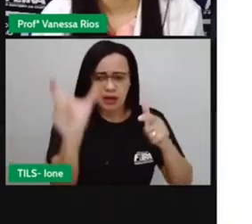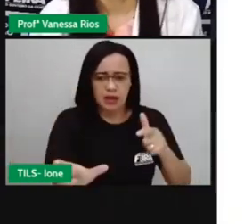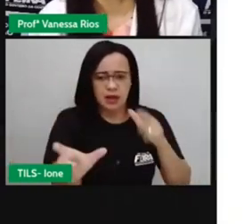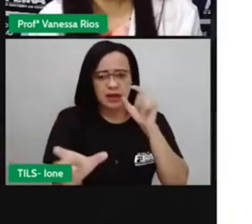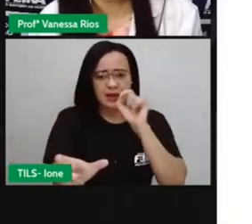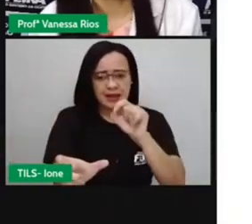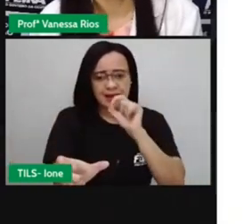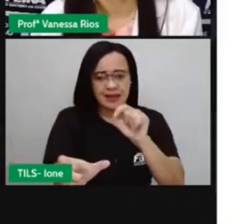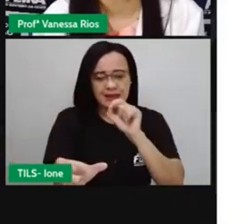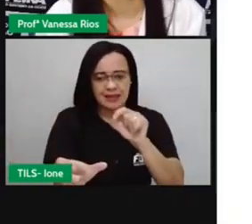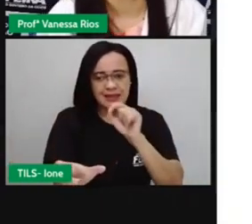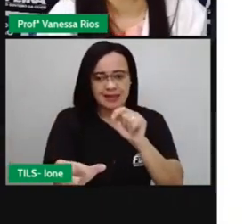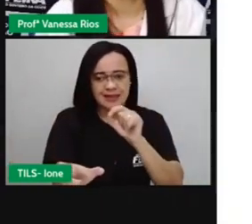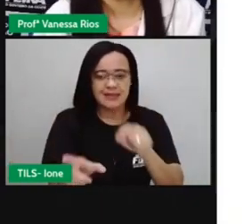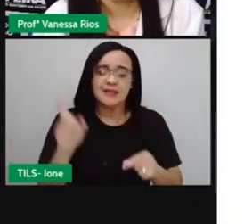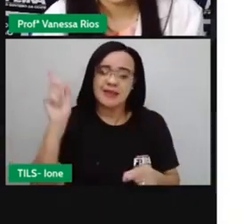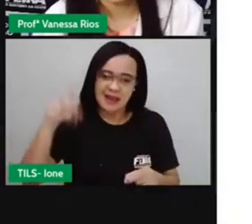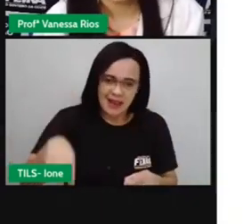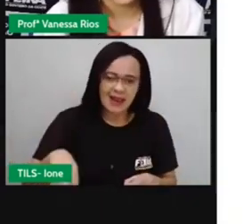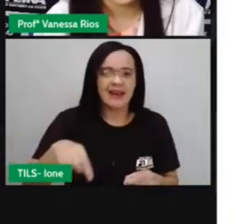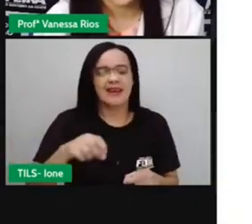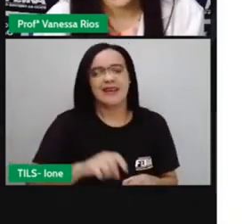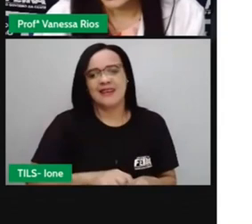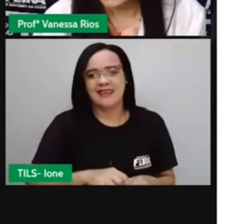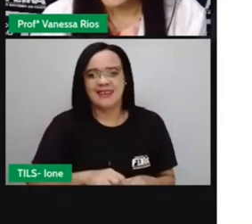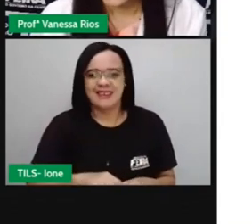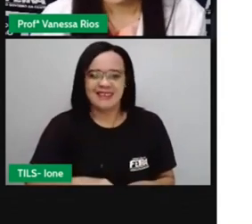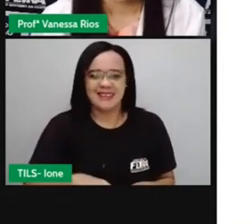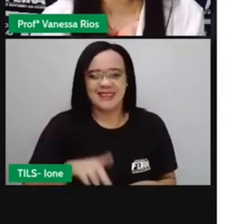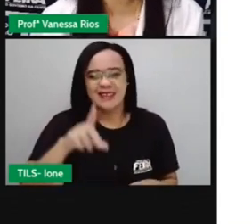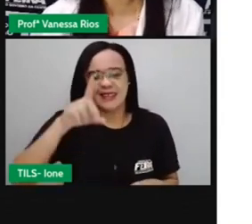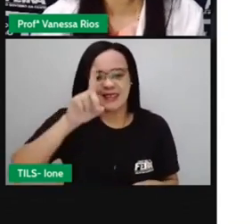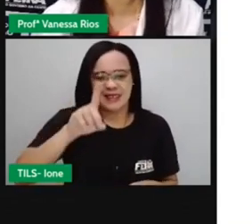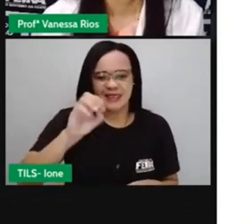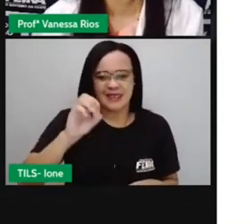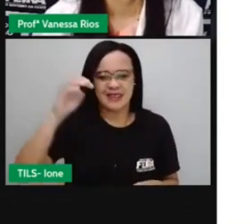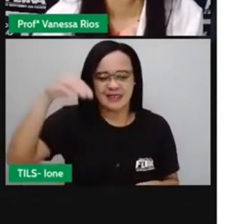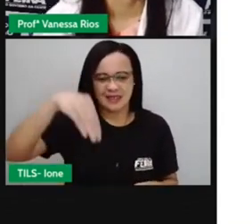Pedro I, por ser aí o primeiro rei que o Brasil teve.